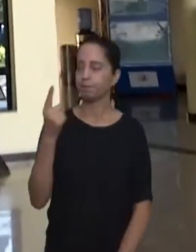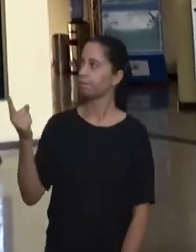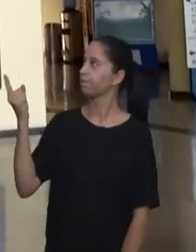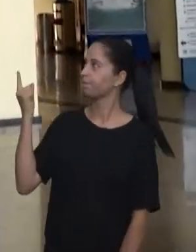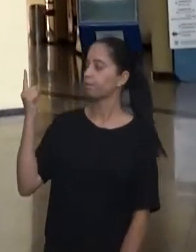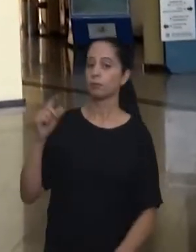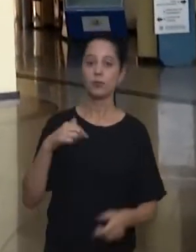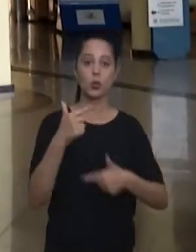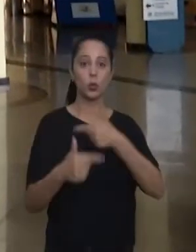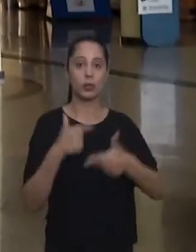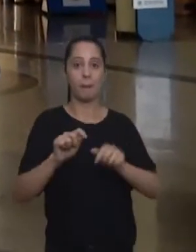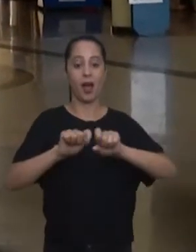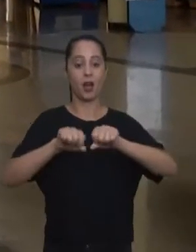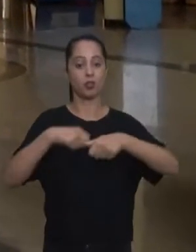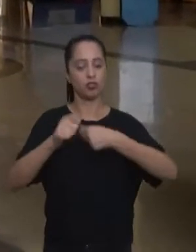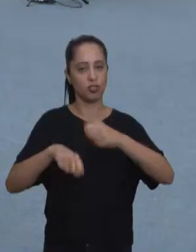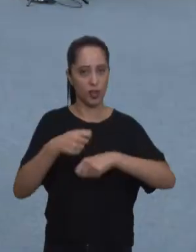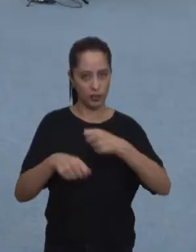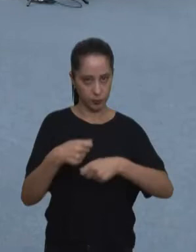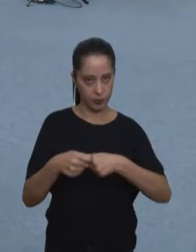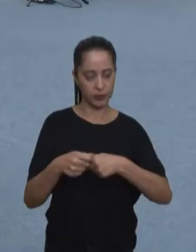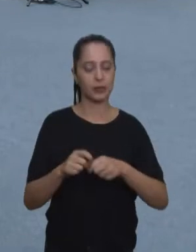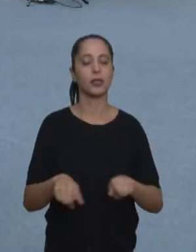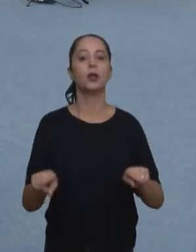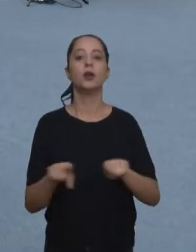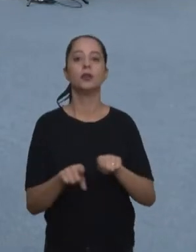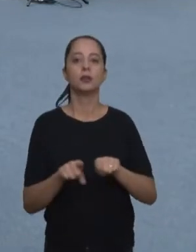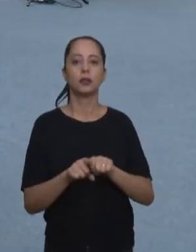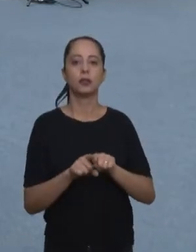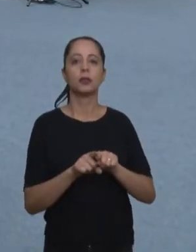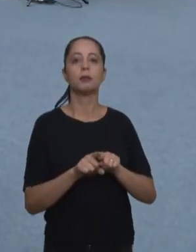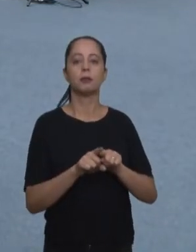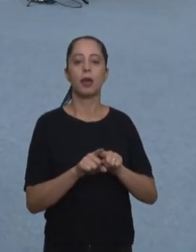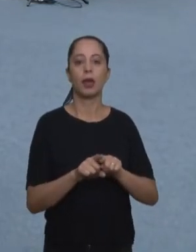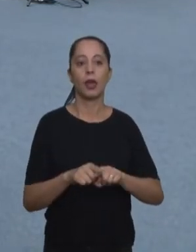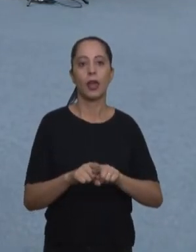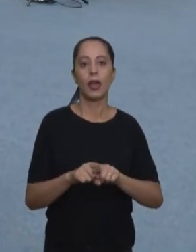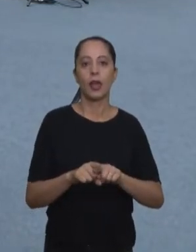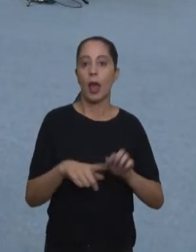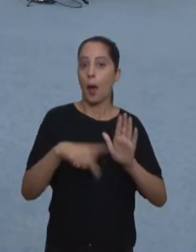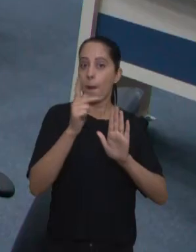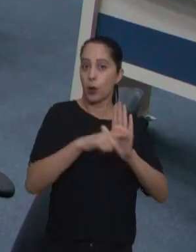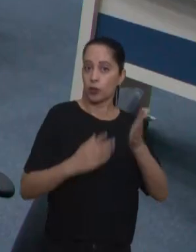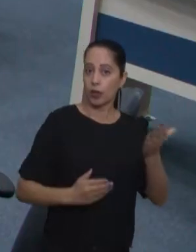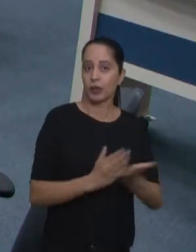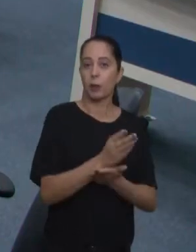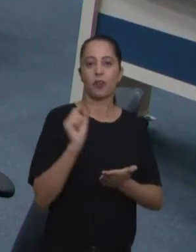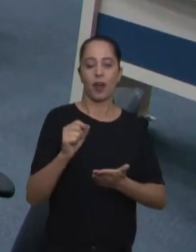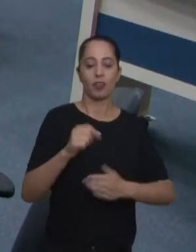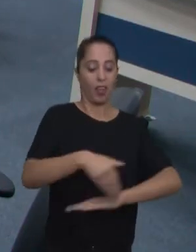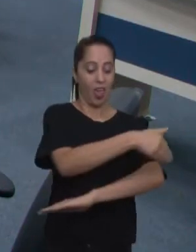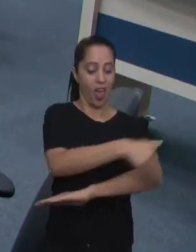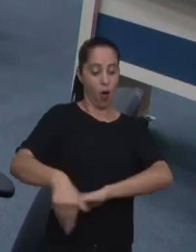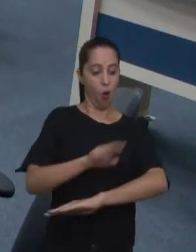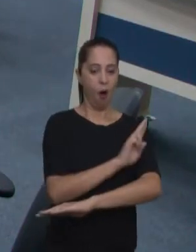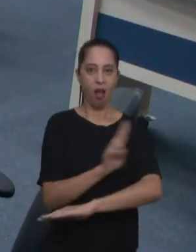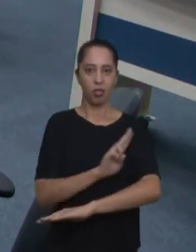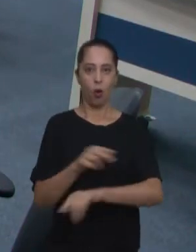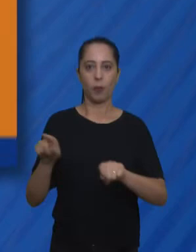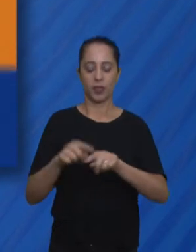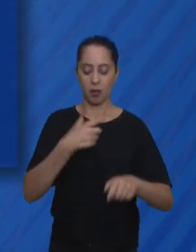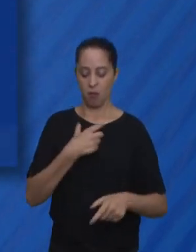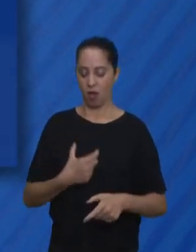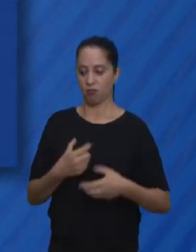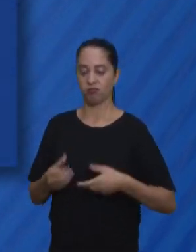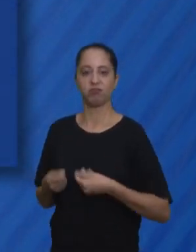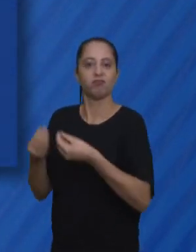a estrutura dos setores administrativos. Também foram aprovadas matérias para denominação de rua e concessão de medalha de mérito.